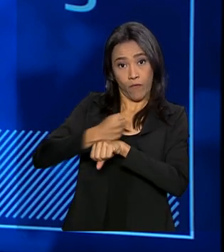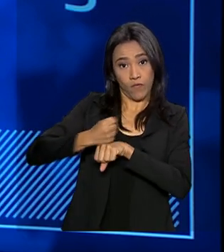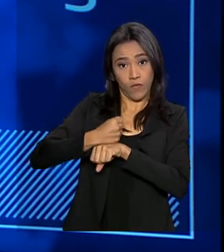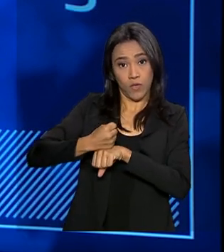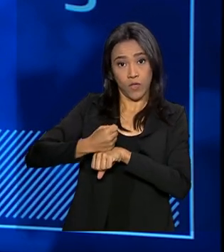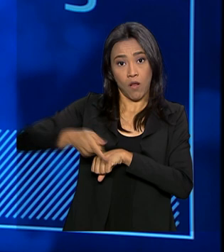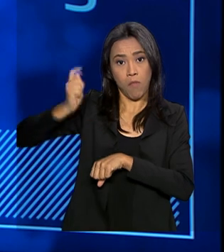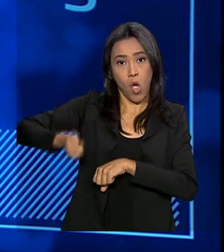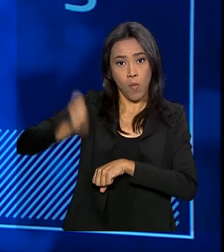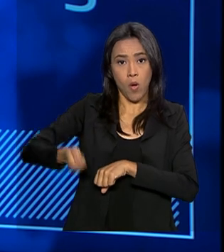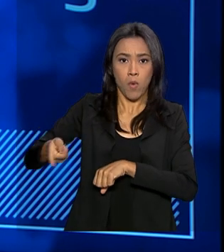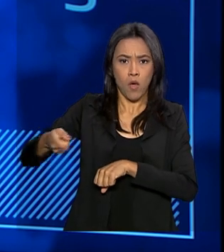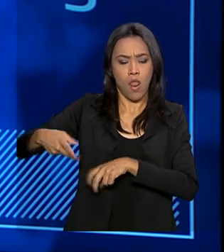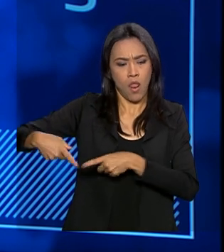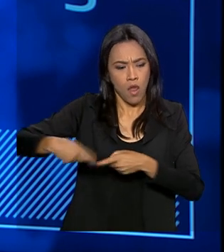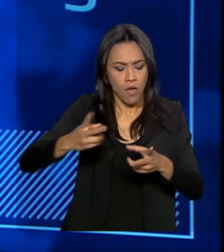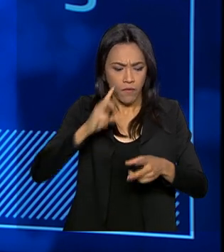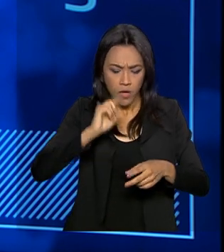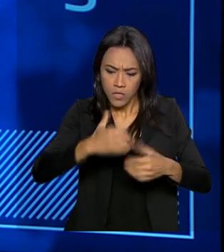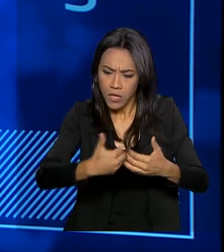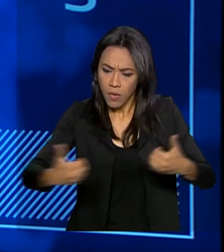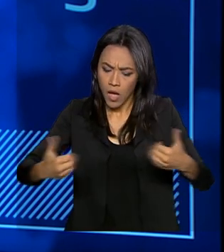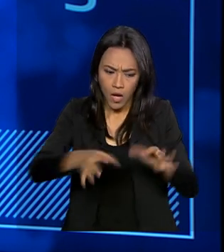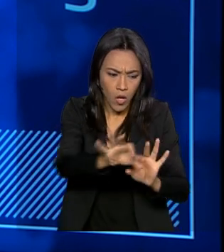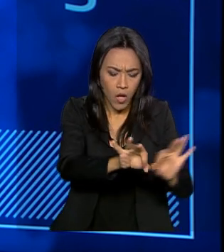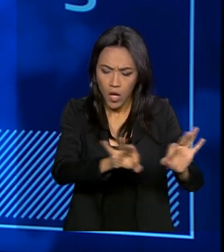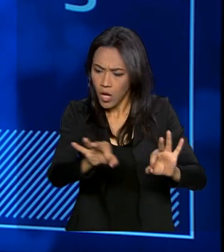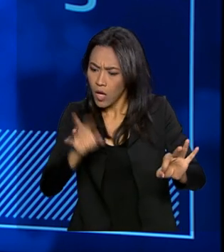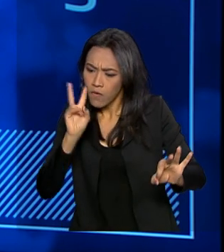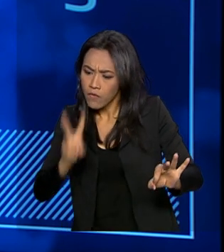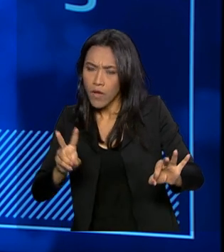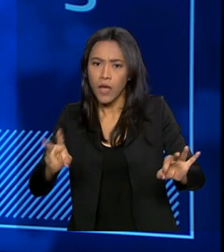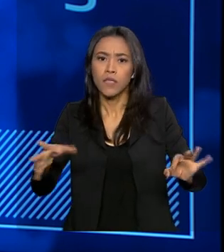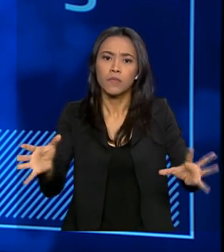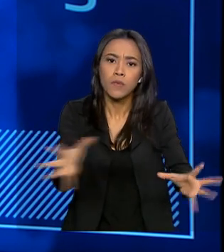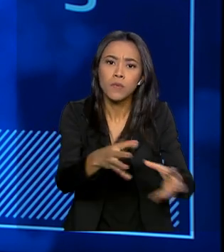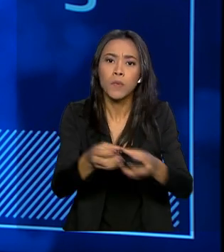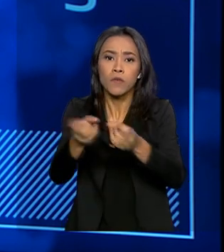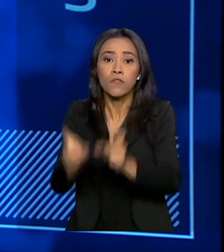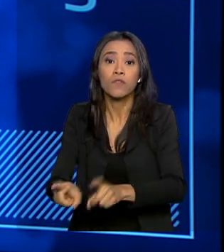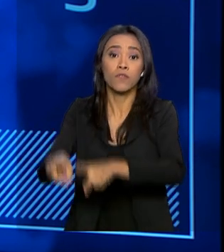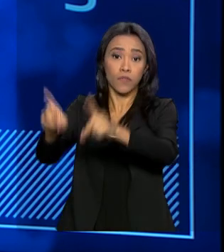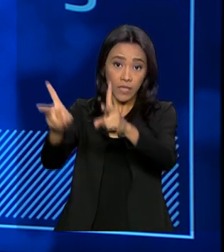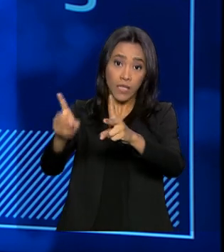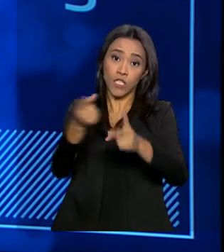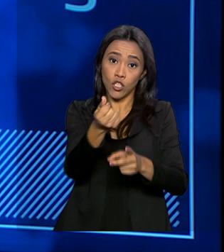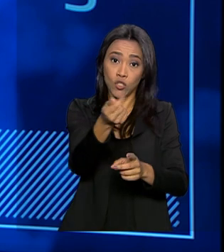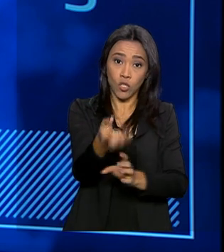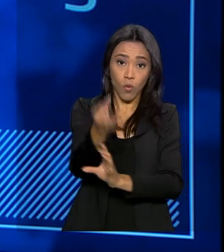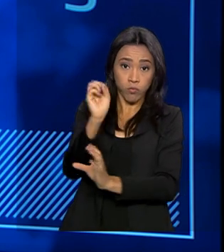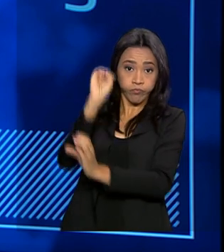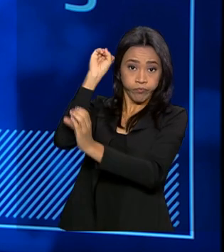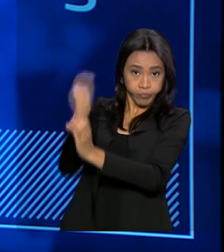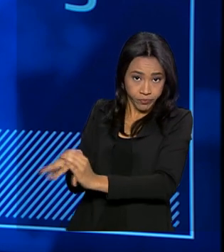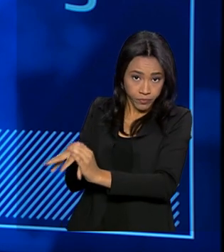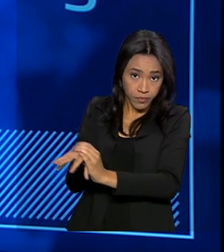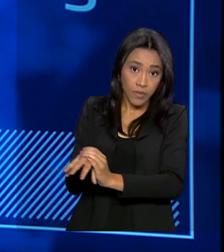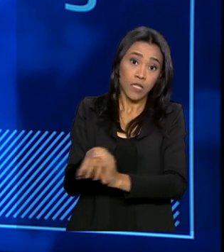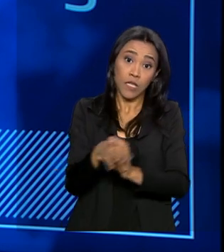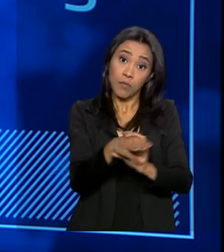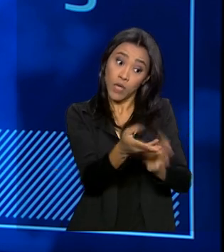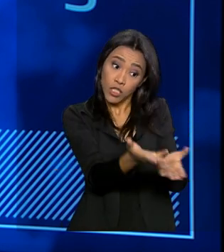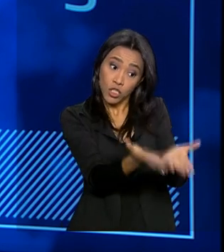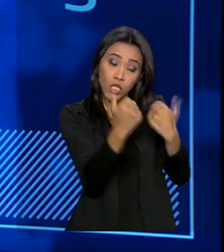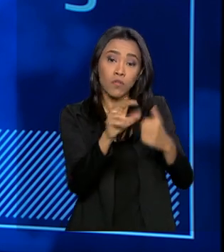remoção do bem, levar para o seu pátio, fazer a manutenção, conservação, vai vender esse bem e vai depositar o dinheiro em juízo. Tirando da vara